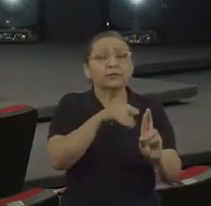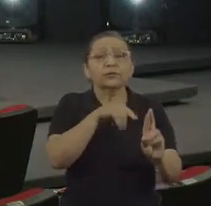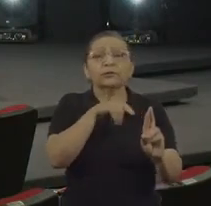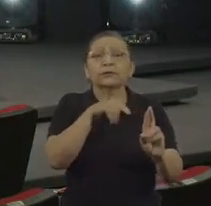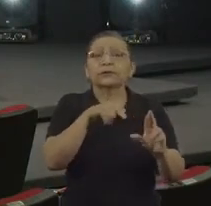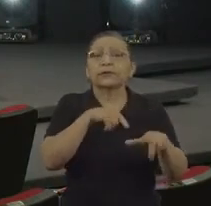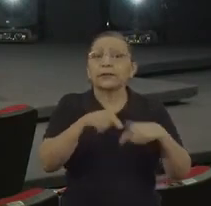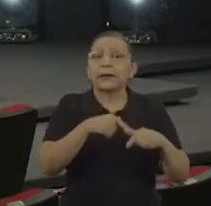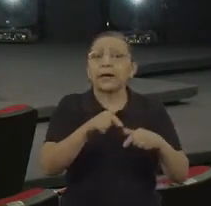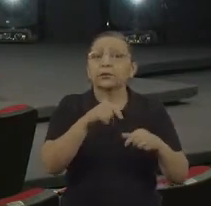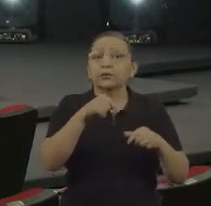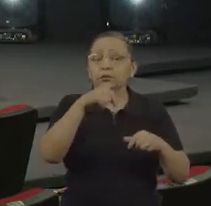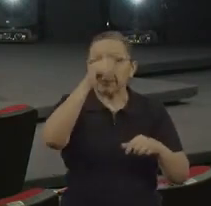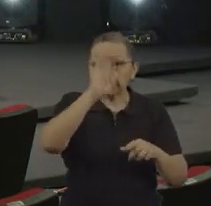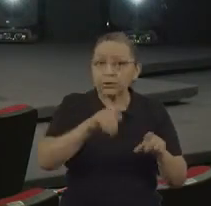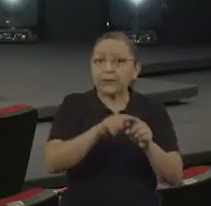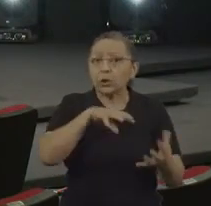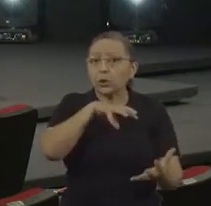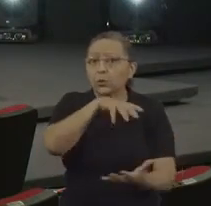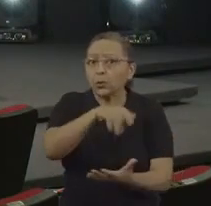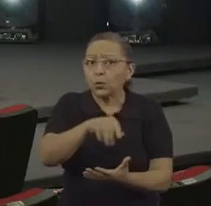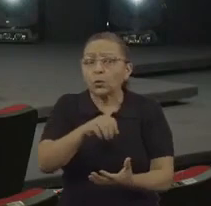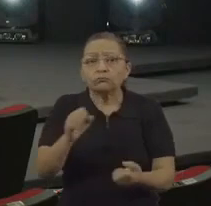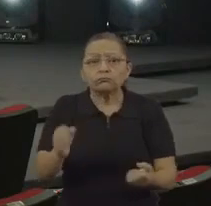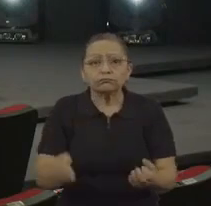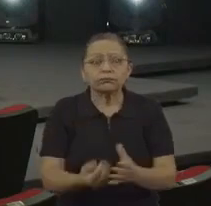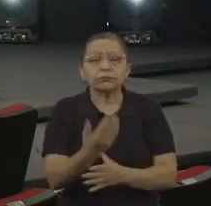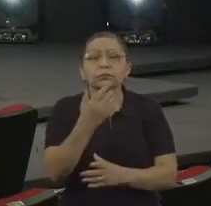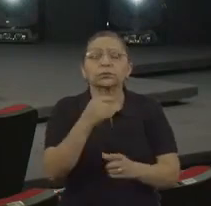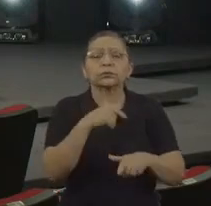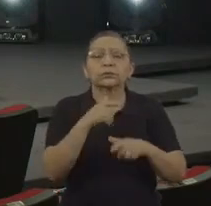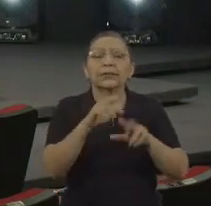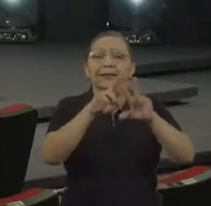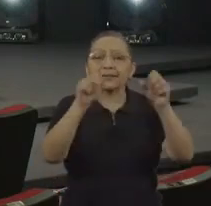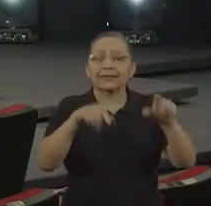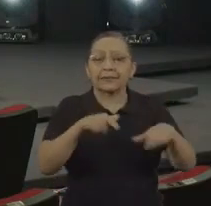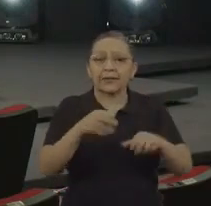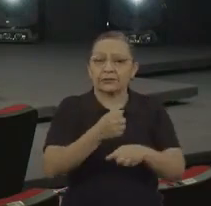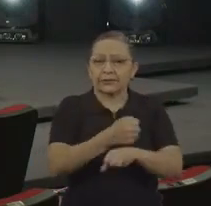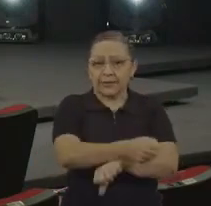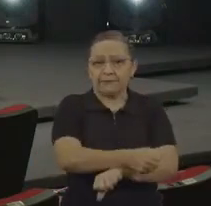mundo em produção de conhecimento sobre o trabalho escravo.